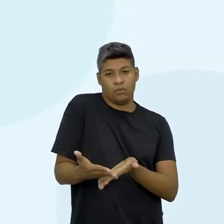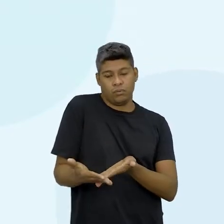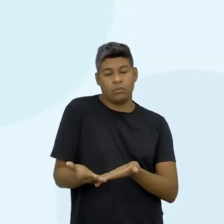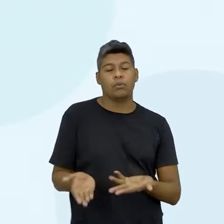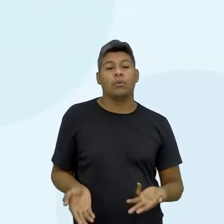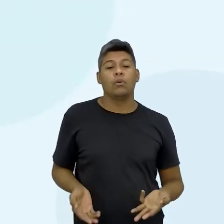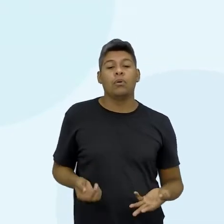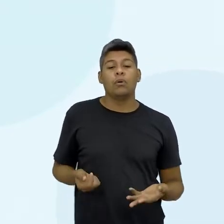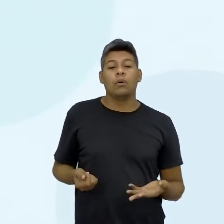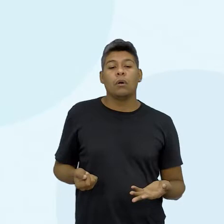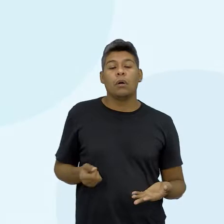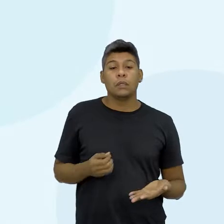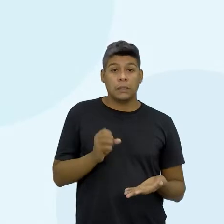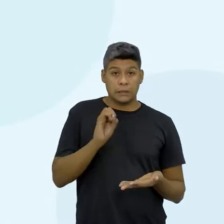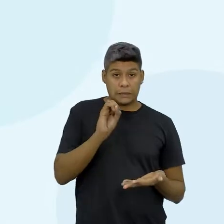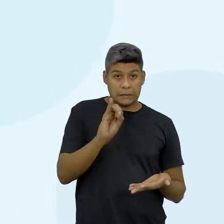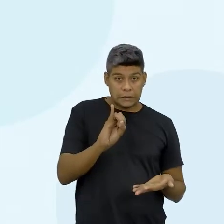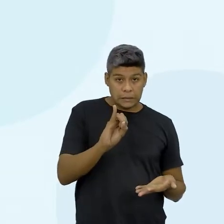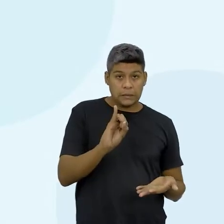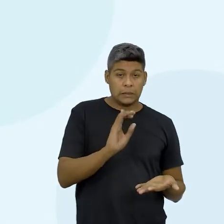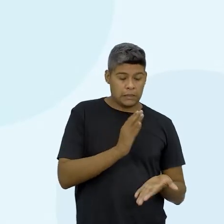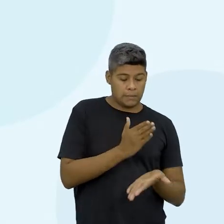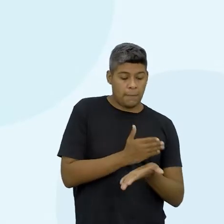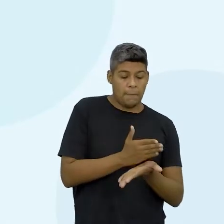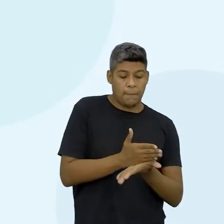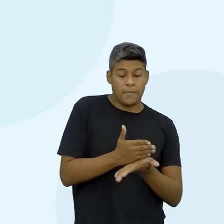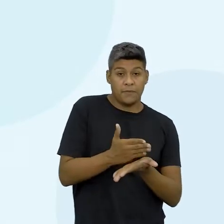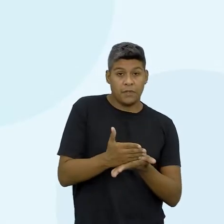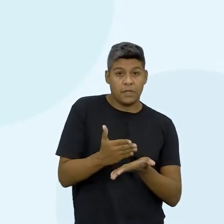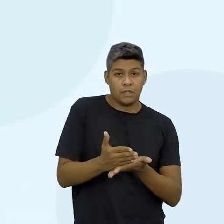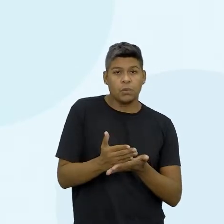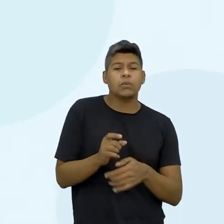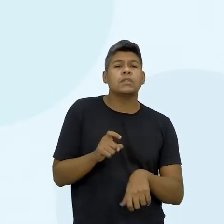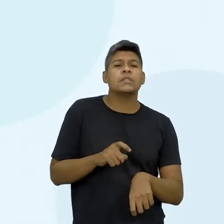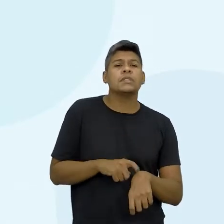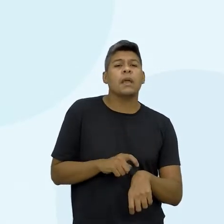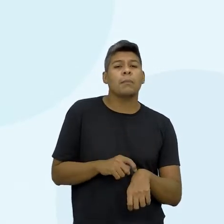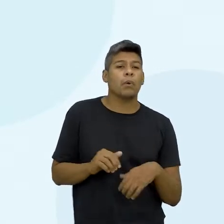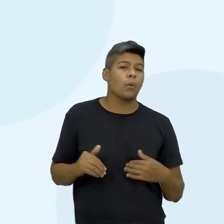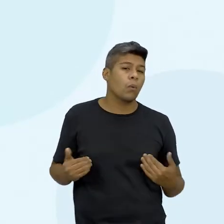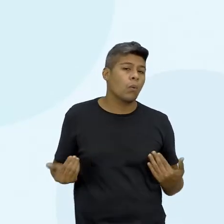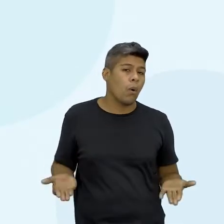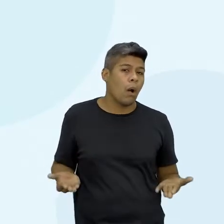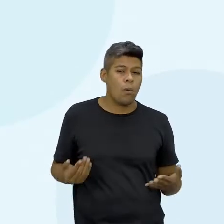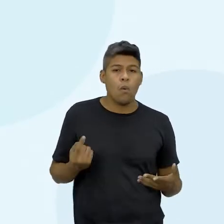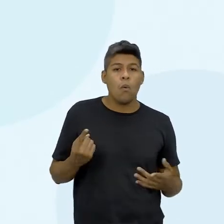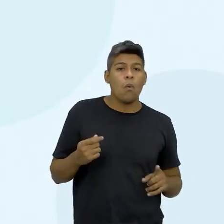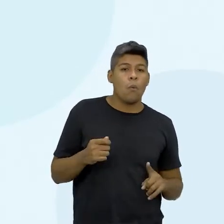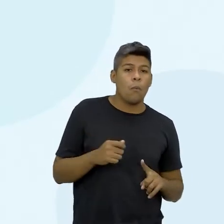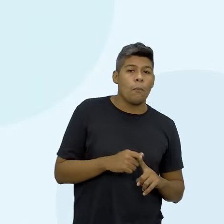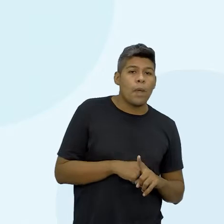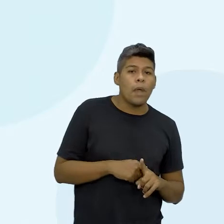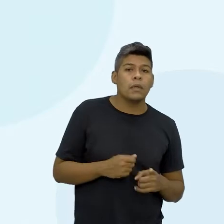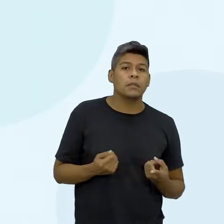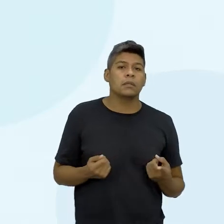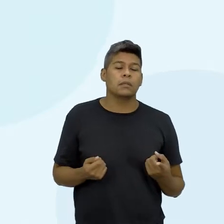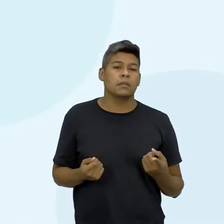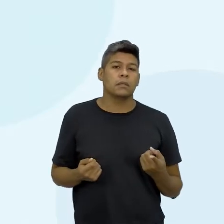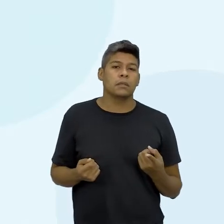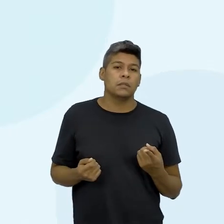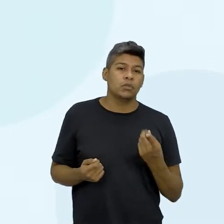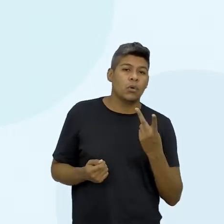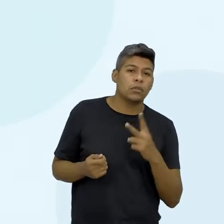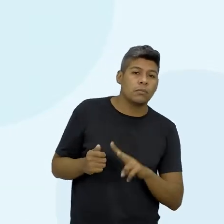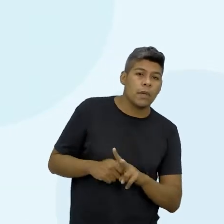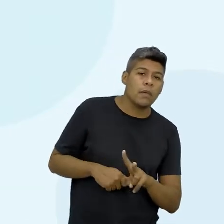quantidade das prestações, se eu vou pagar um ano, a um bimestre, né, que são dois meses, a um semestre, que são